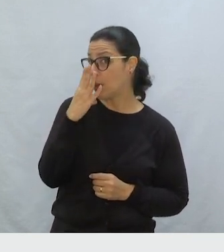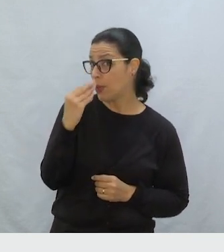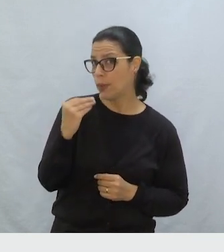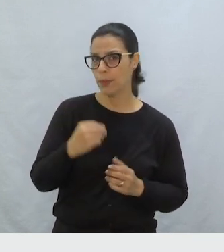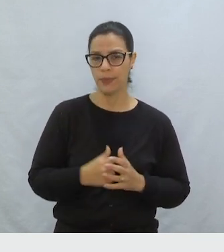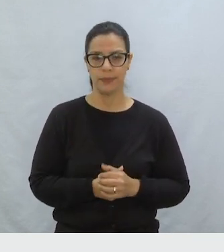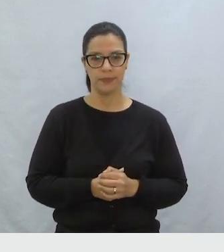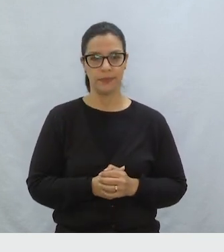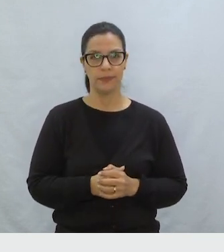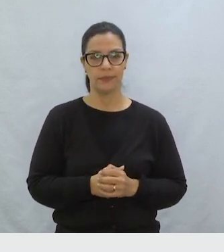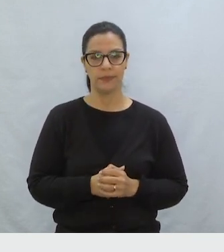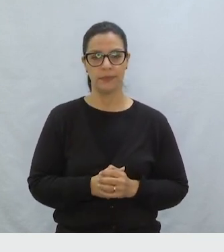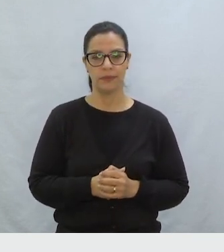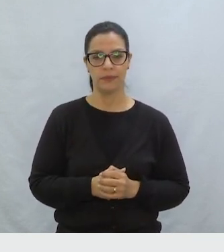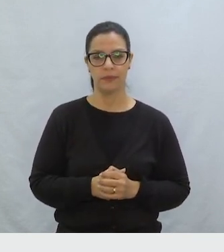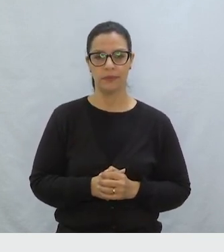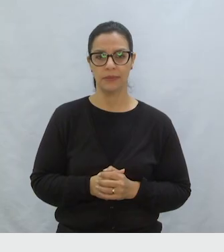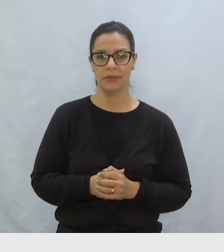Este é o lobo